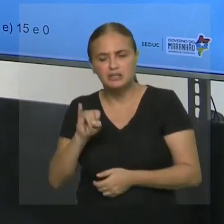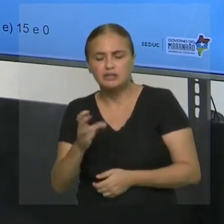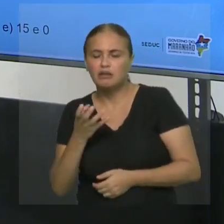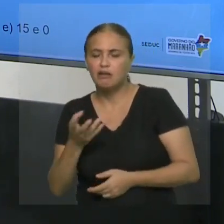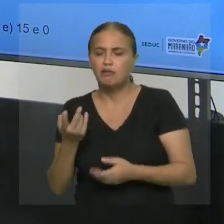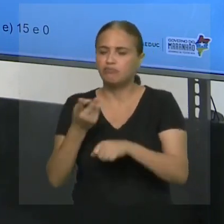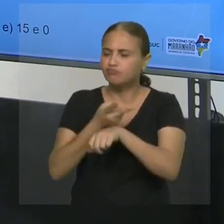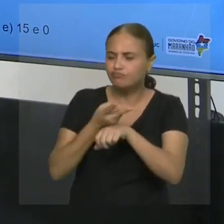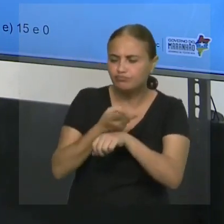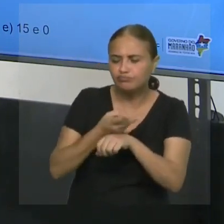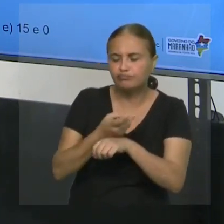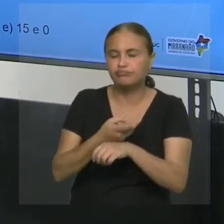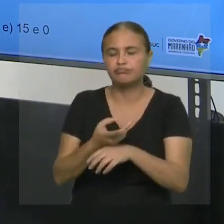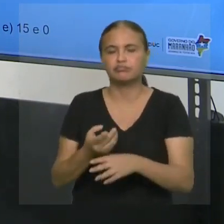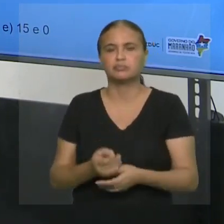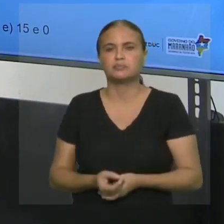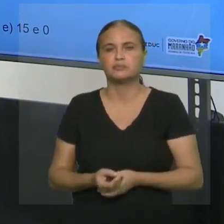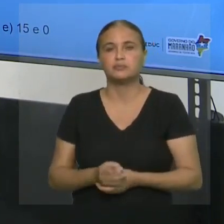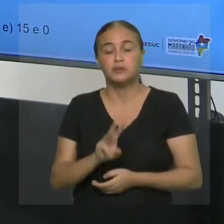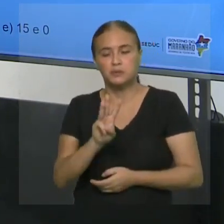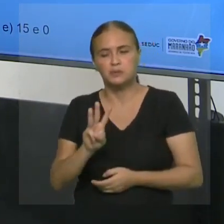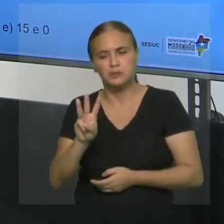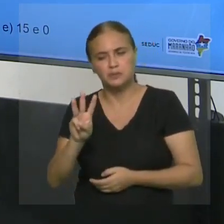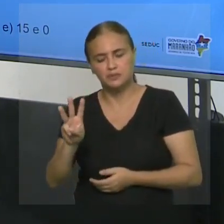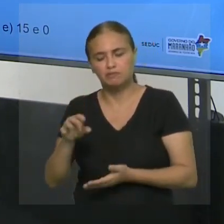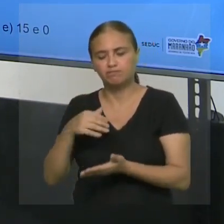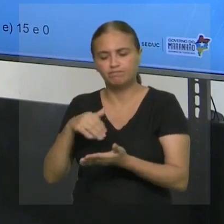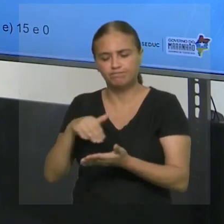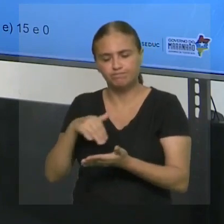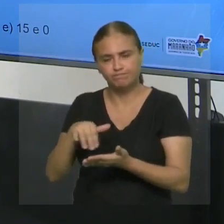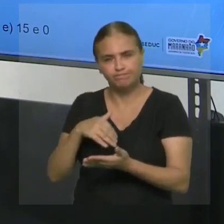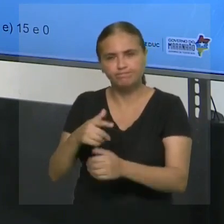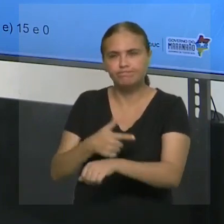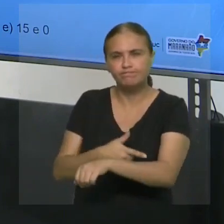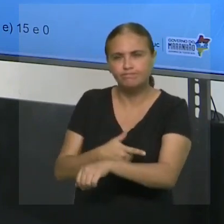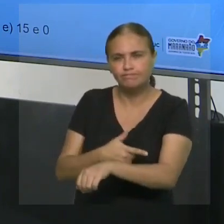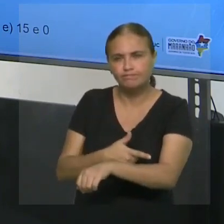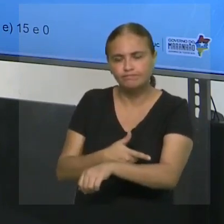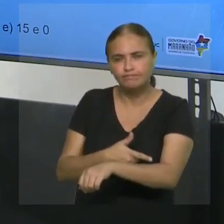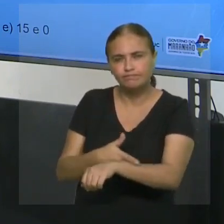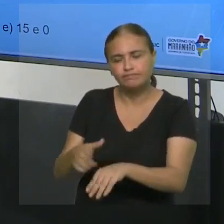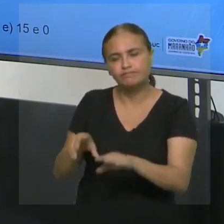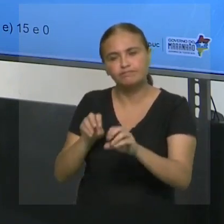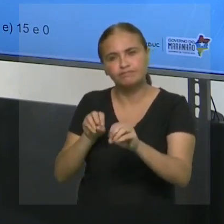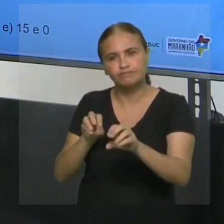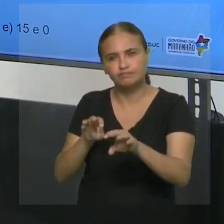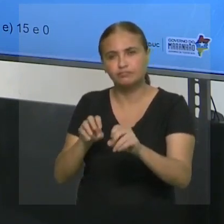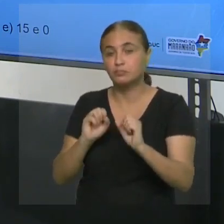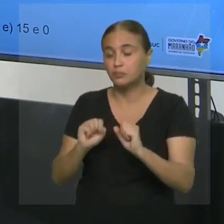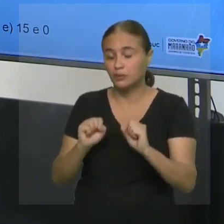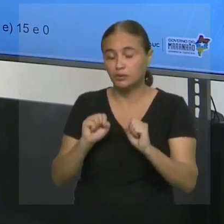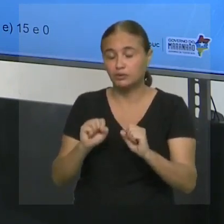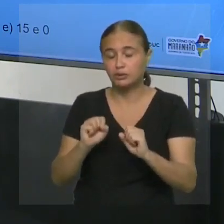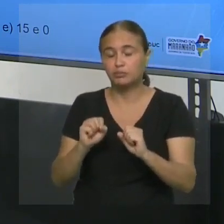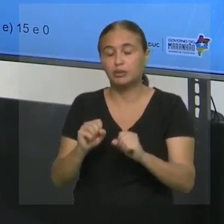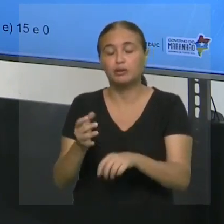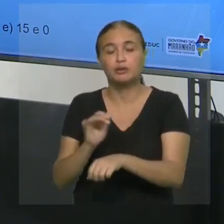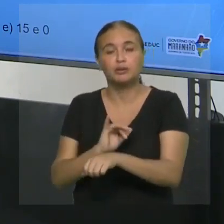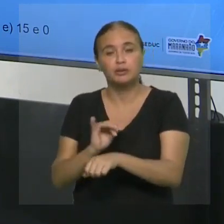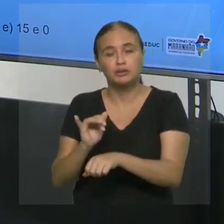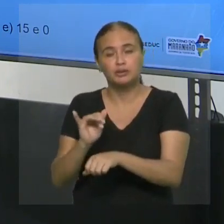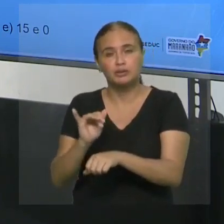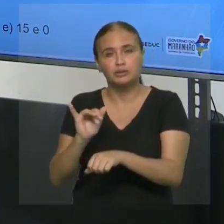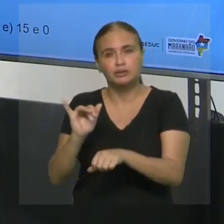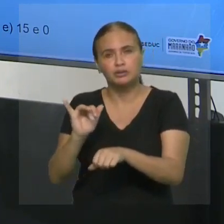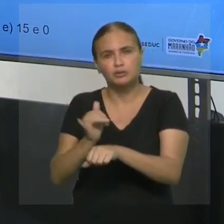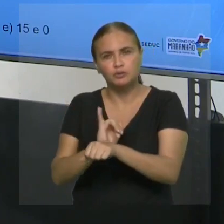material, vai lá no site da Seduc. Ok? E se você quiser assistir novamente essas aulas, você pode estar encontrando também nos canais do YouTube, tanto na